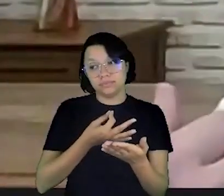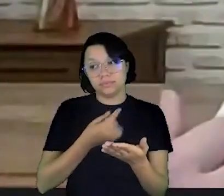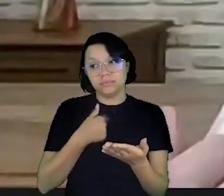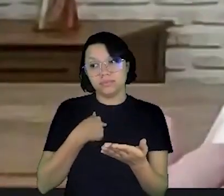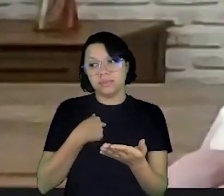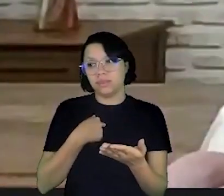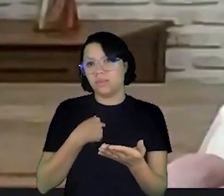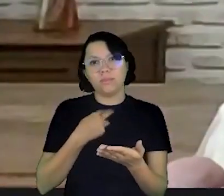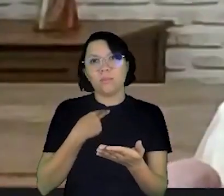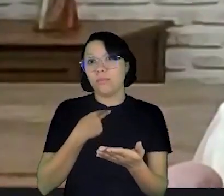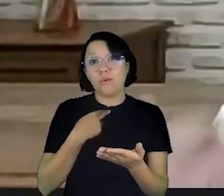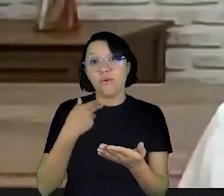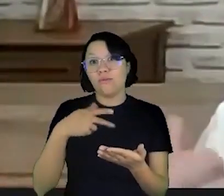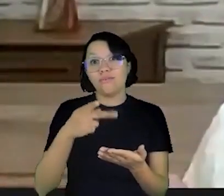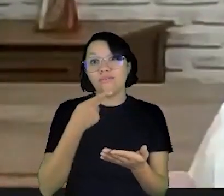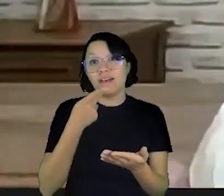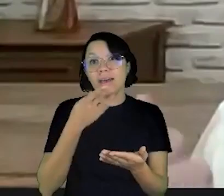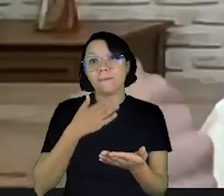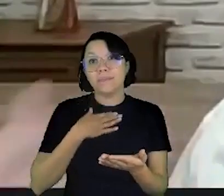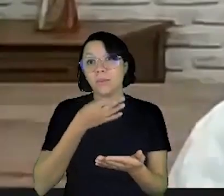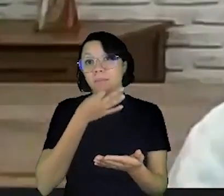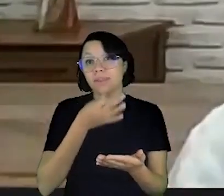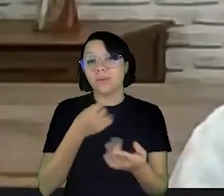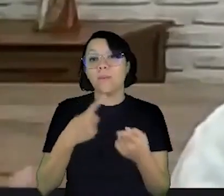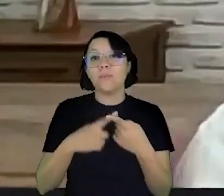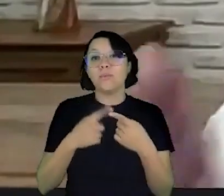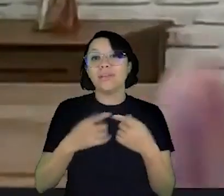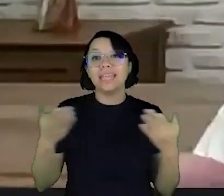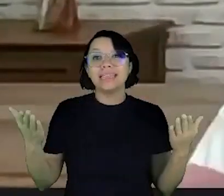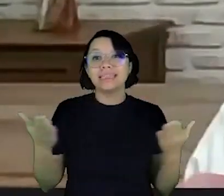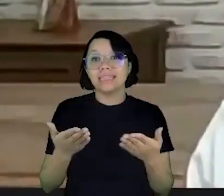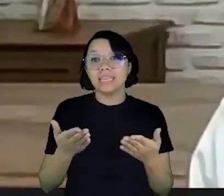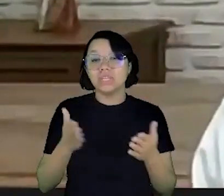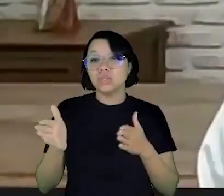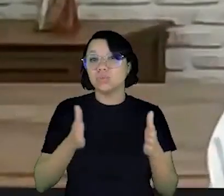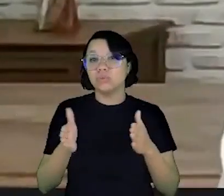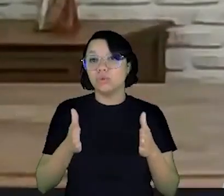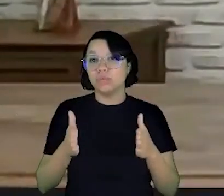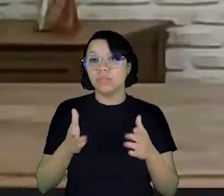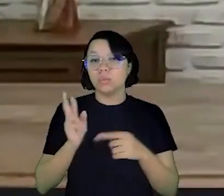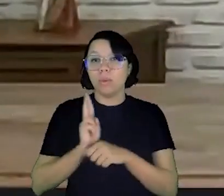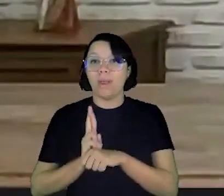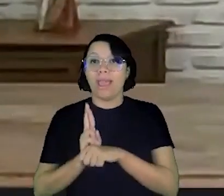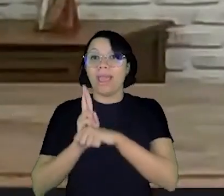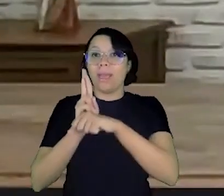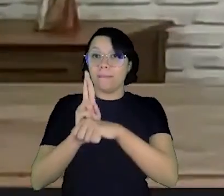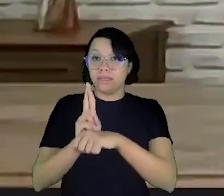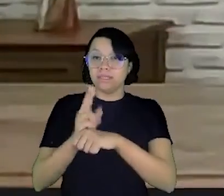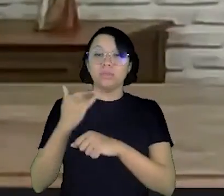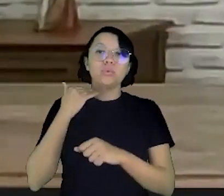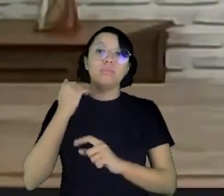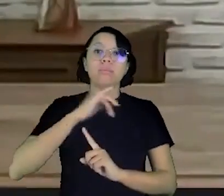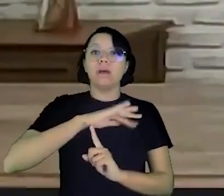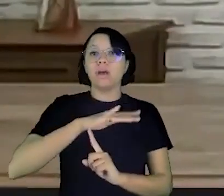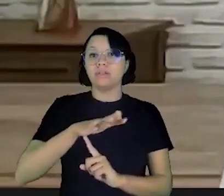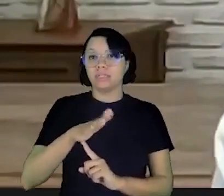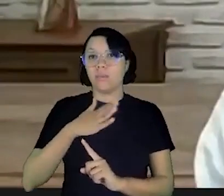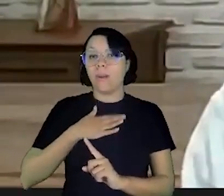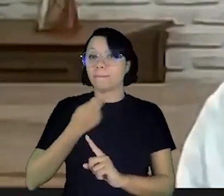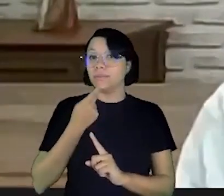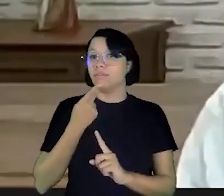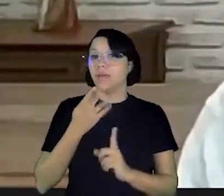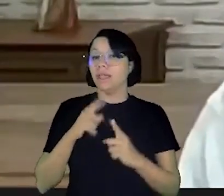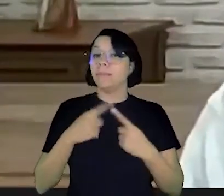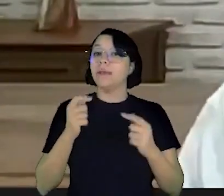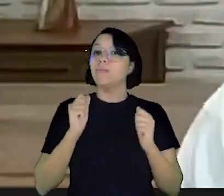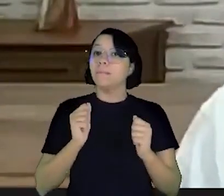minha opinião eu não posso dar a minha opinião porque neste momento eu represento o Banco Central do Brasil com